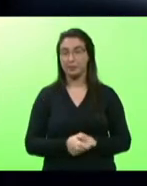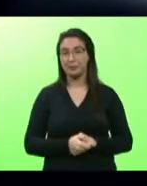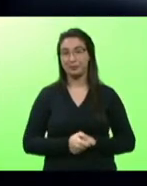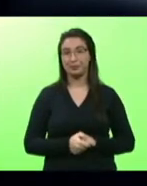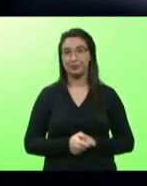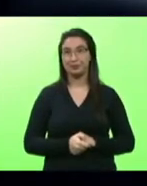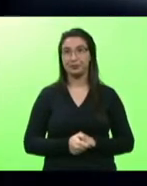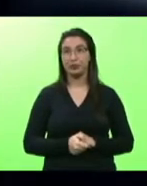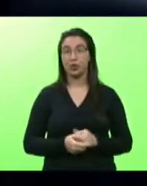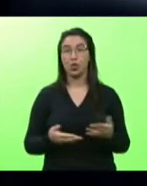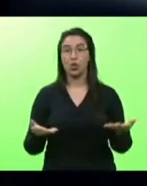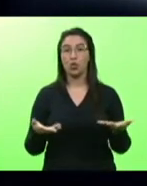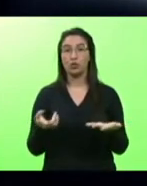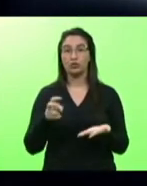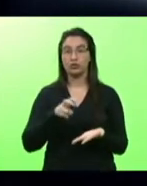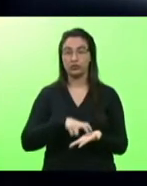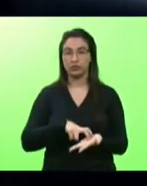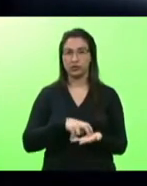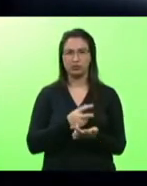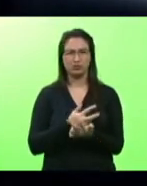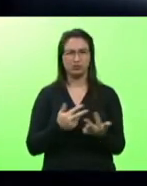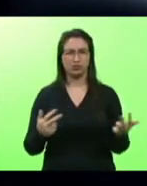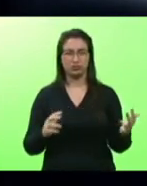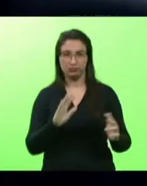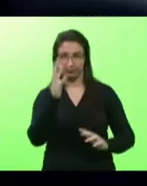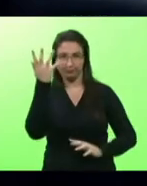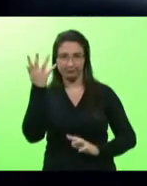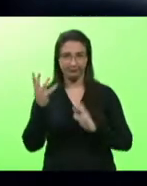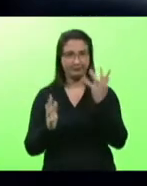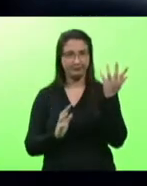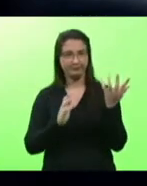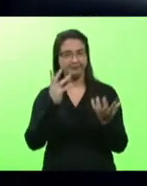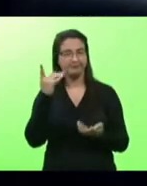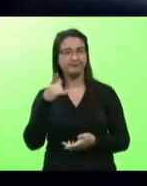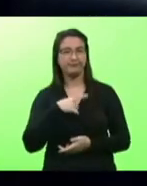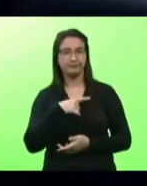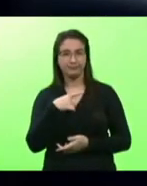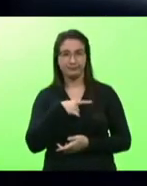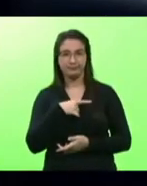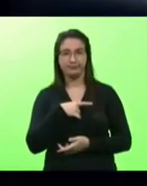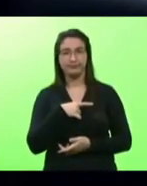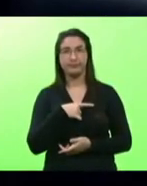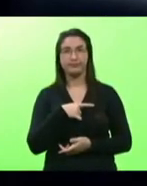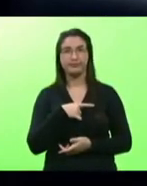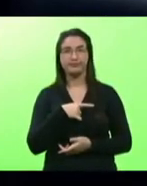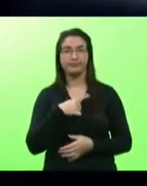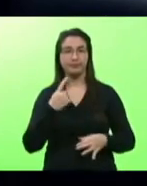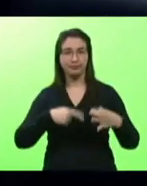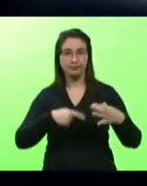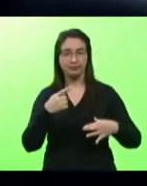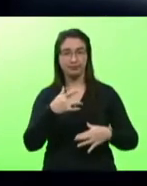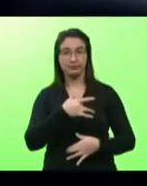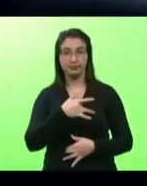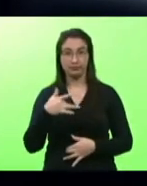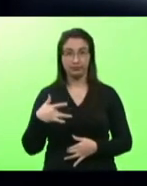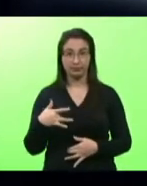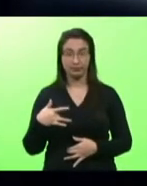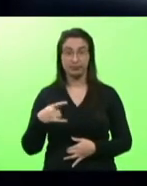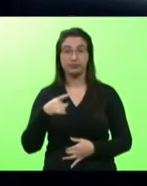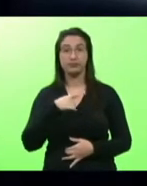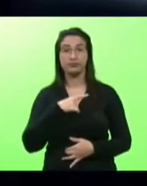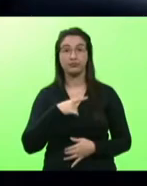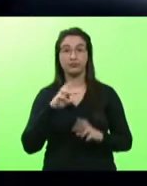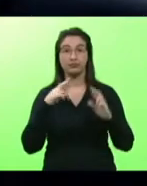dentre os diversos eventos que fizemos em termos de comissão de saúde tivemos a nossa reunião